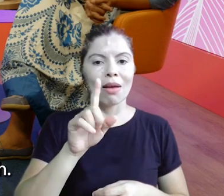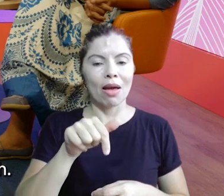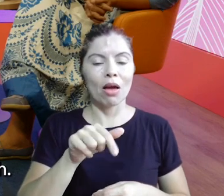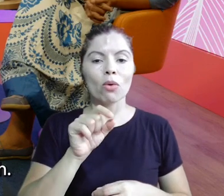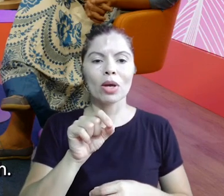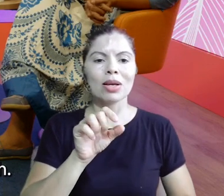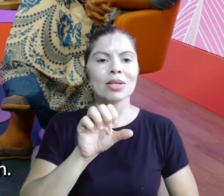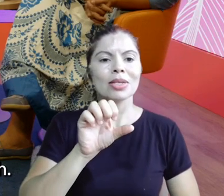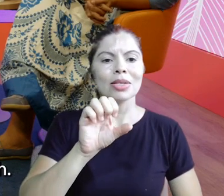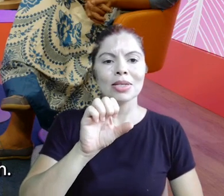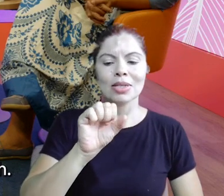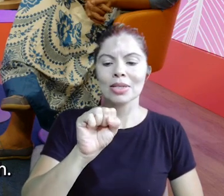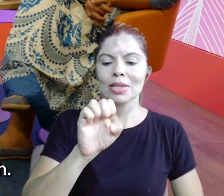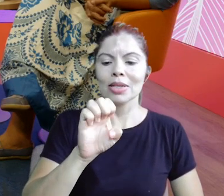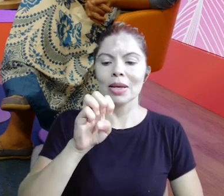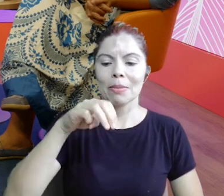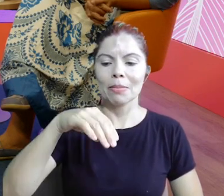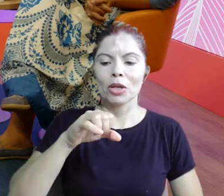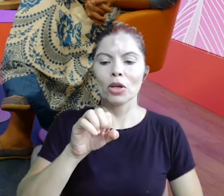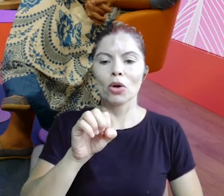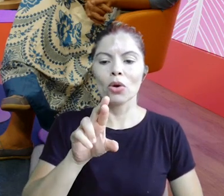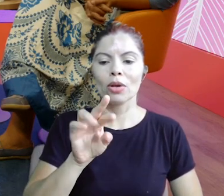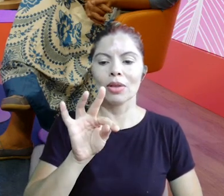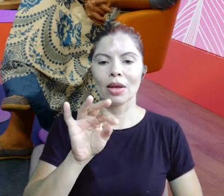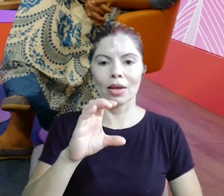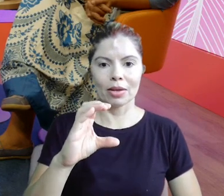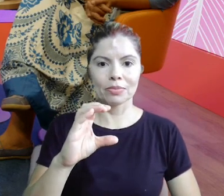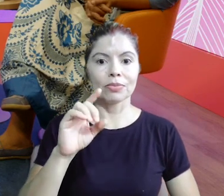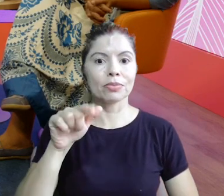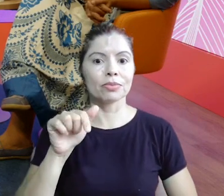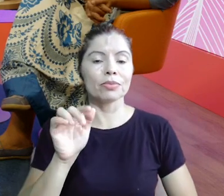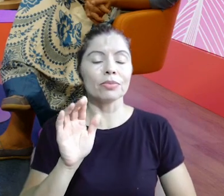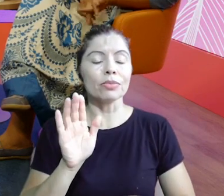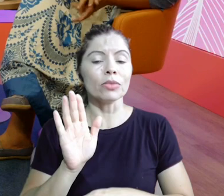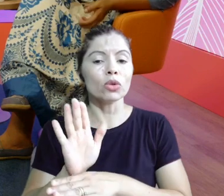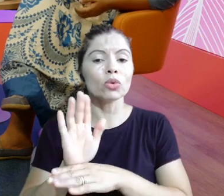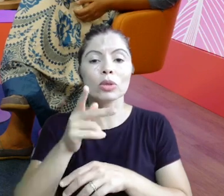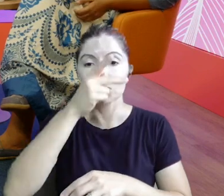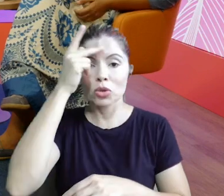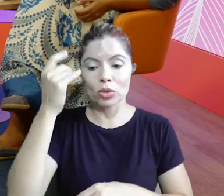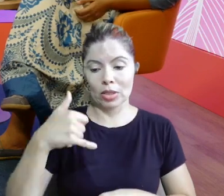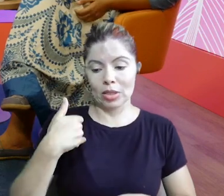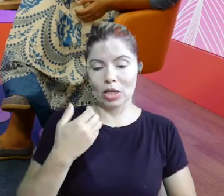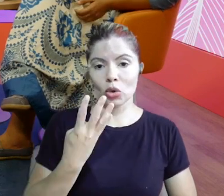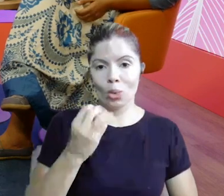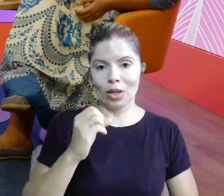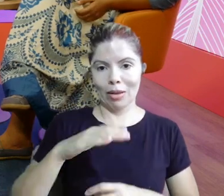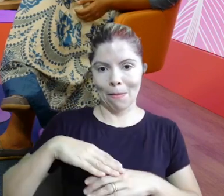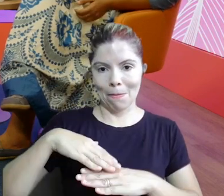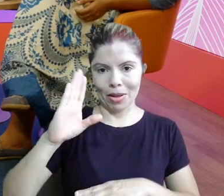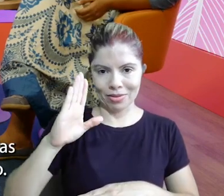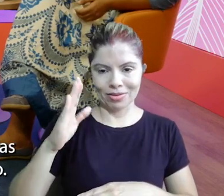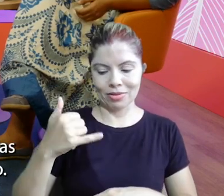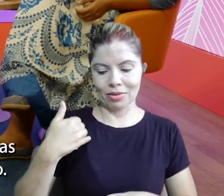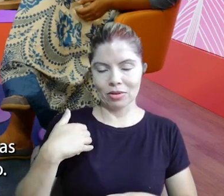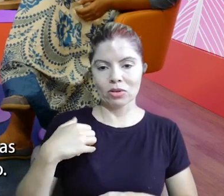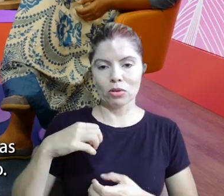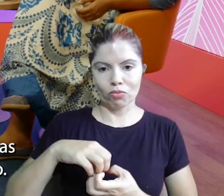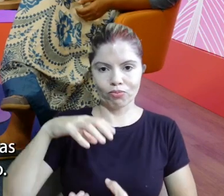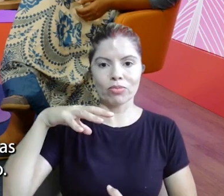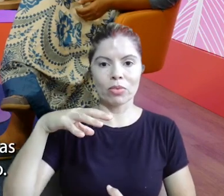proprietária da Senior Tech. Ela oferece para profissionais 45 mais, experiências,